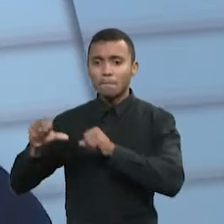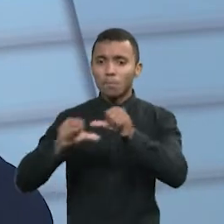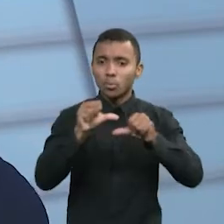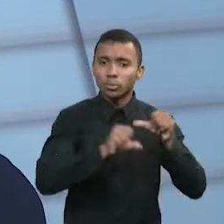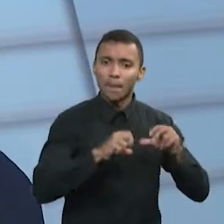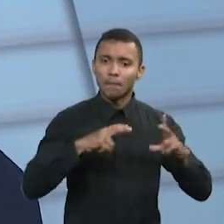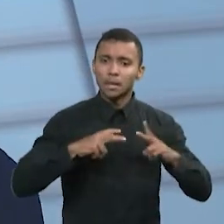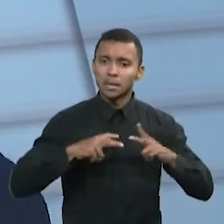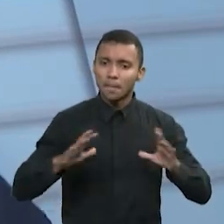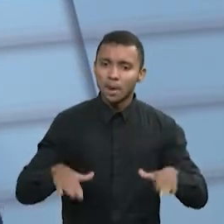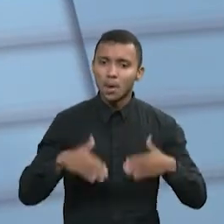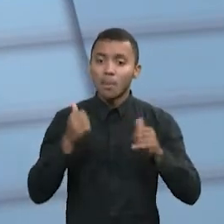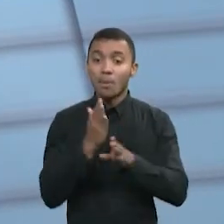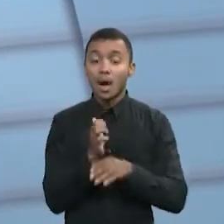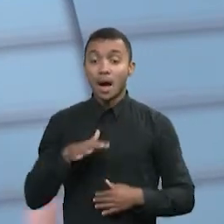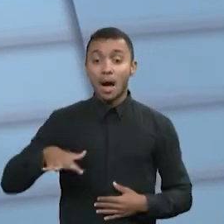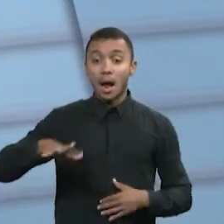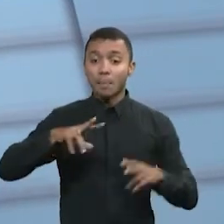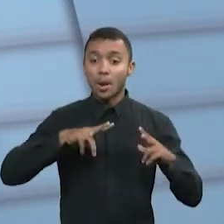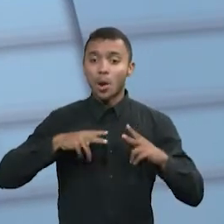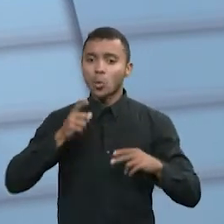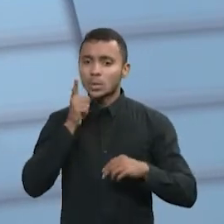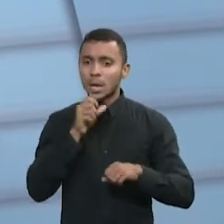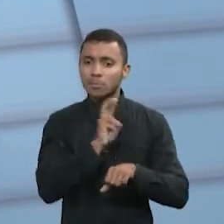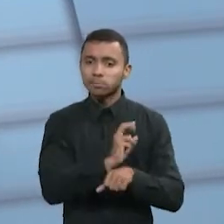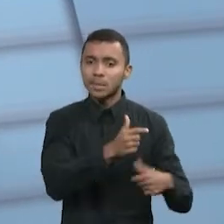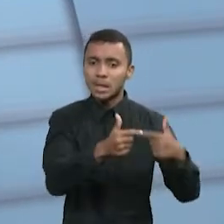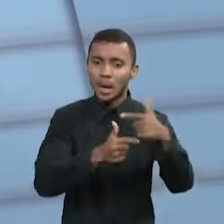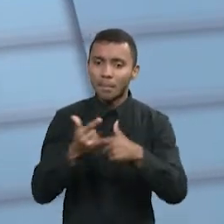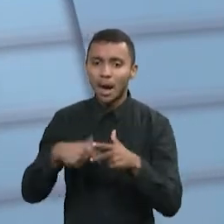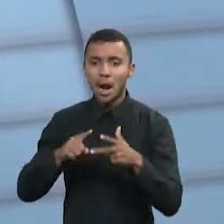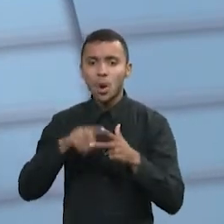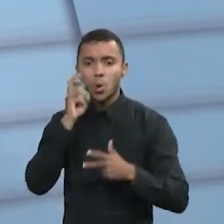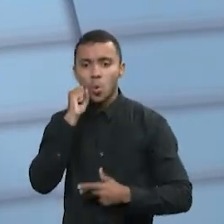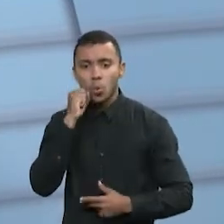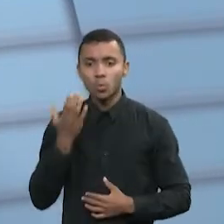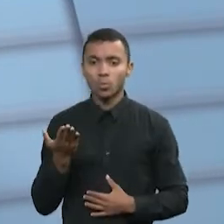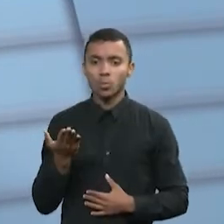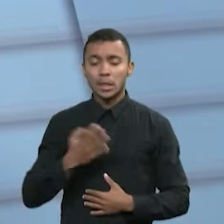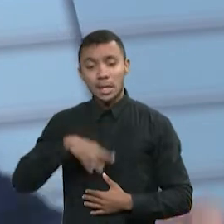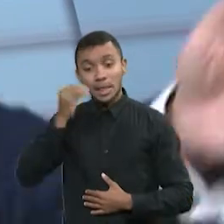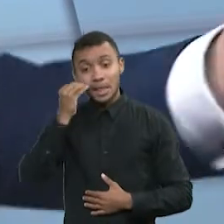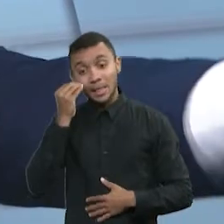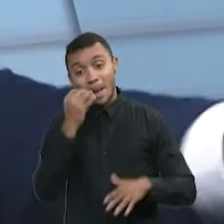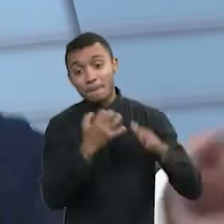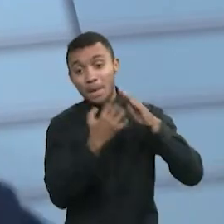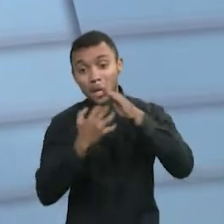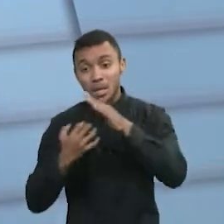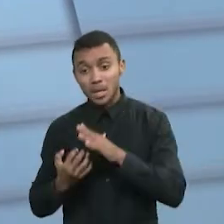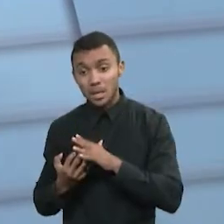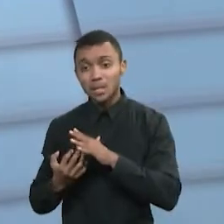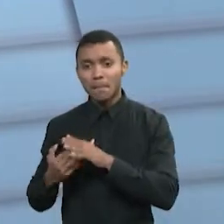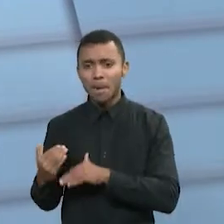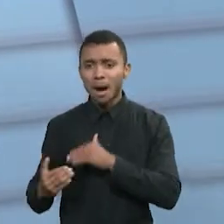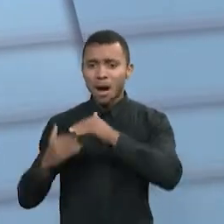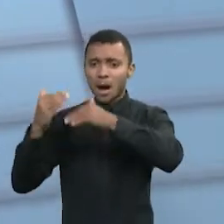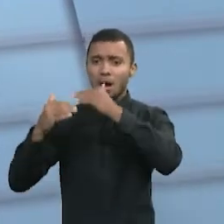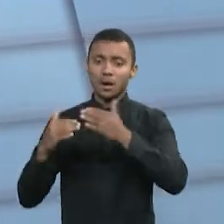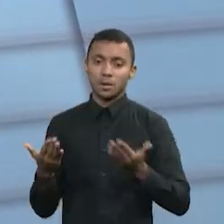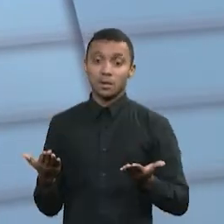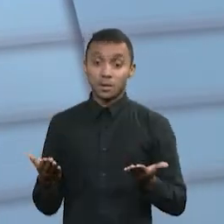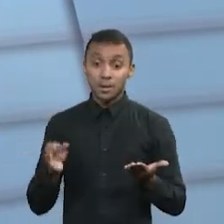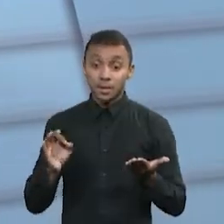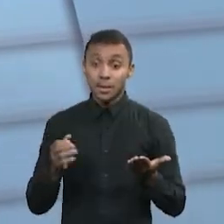privado, Renato, é o que gera o emprego, é que gera a renda. É verdade. por que não estimular as empresas a crescerem, não a estimular